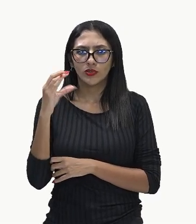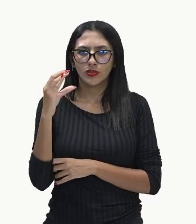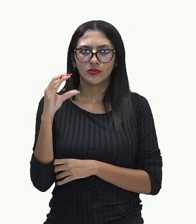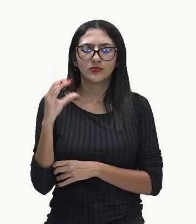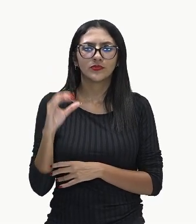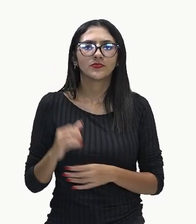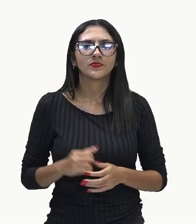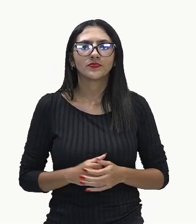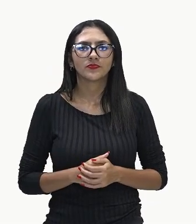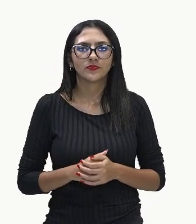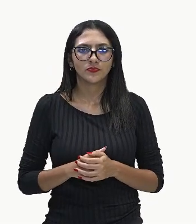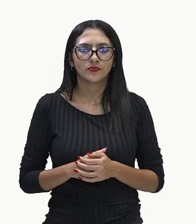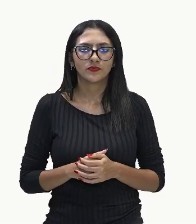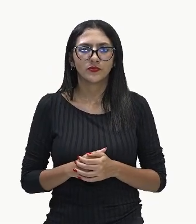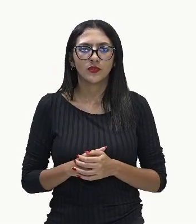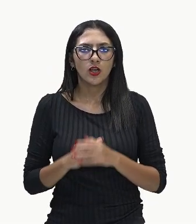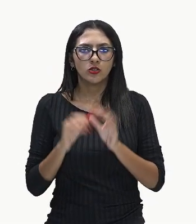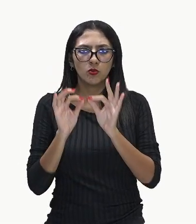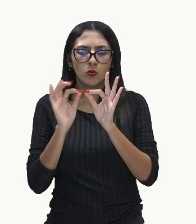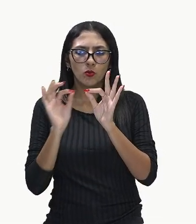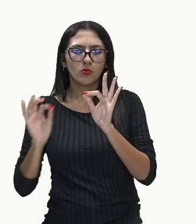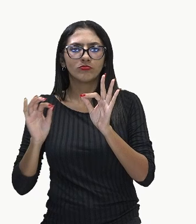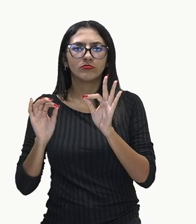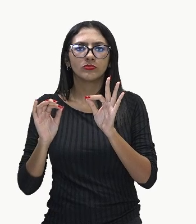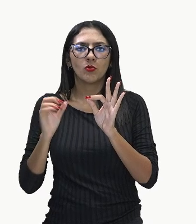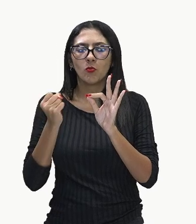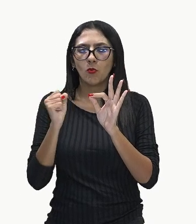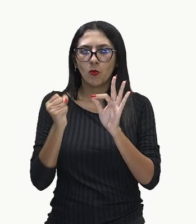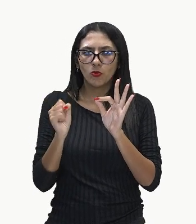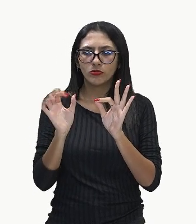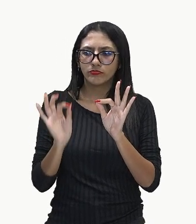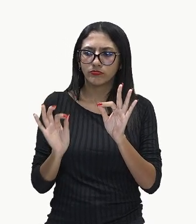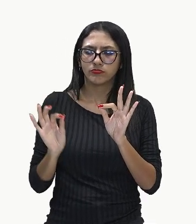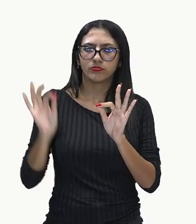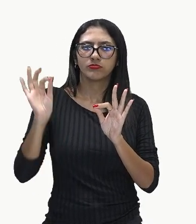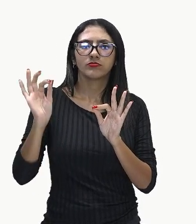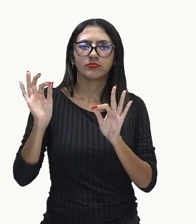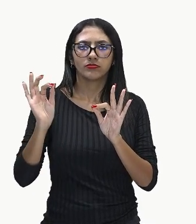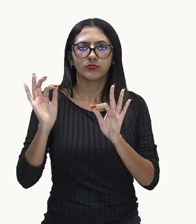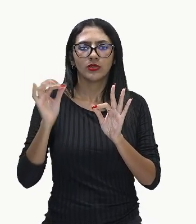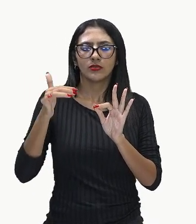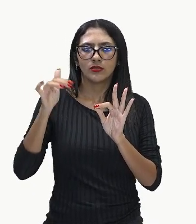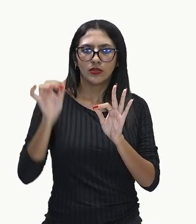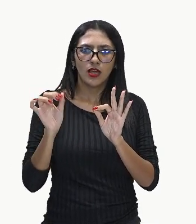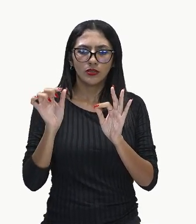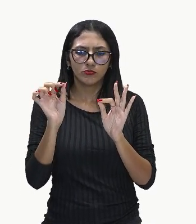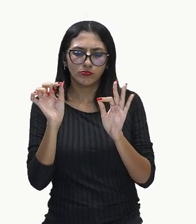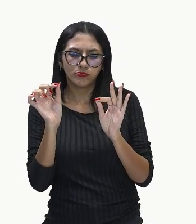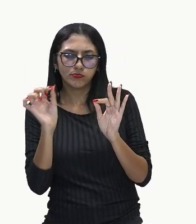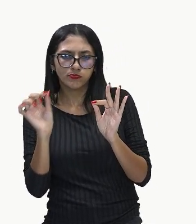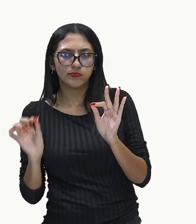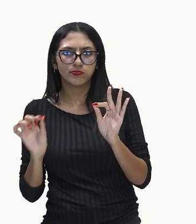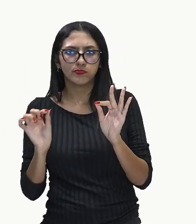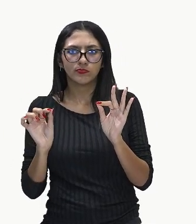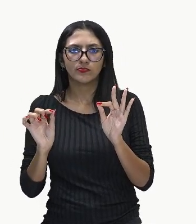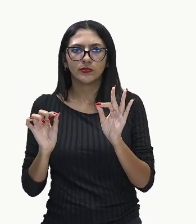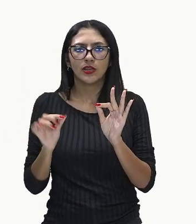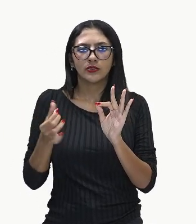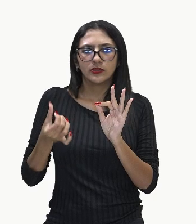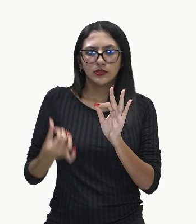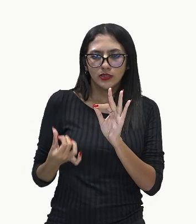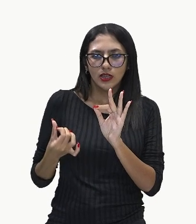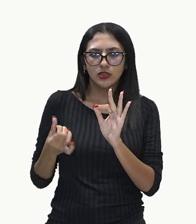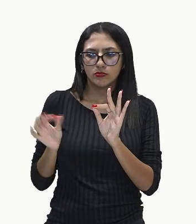no nono dia, 8 de novo, no décimo dia, 10, décimo primeiro, 6,